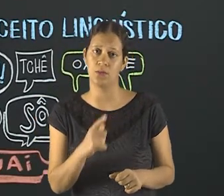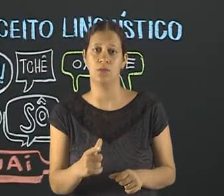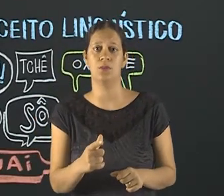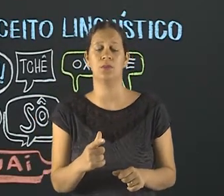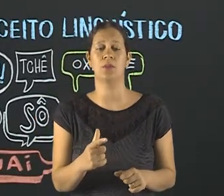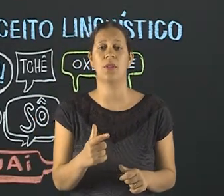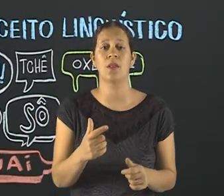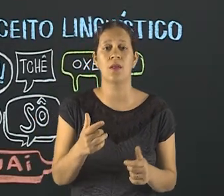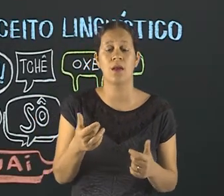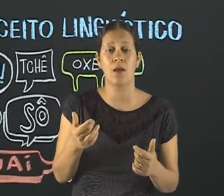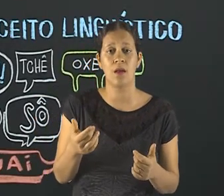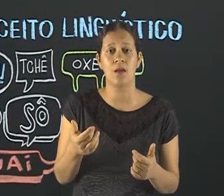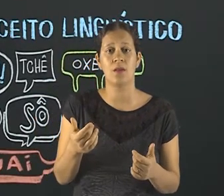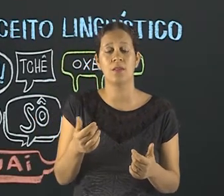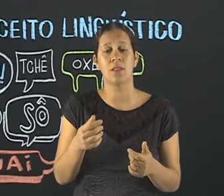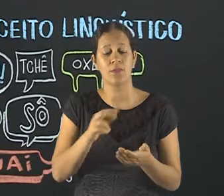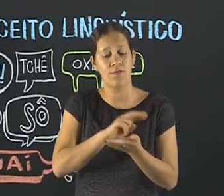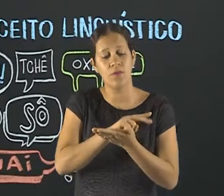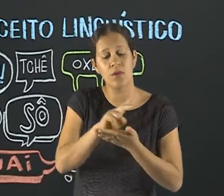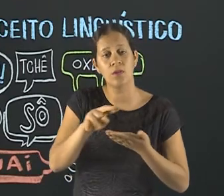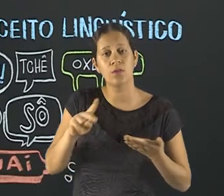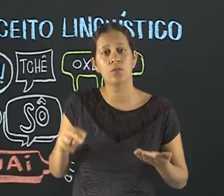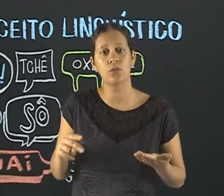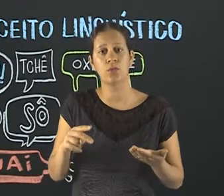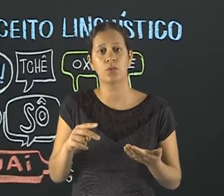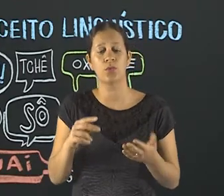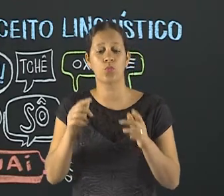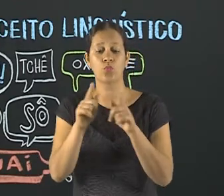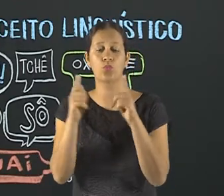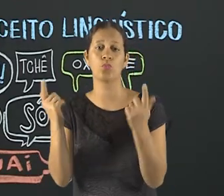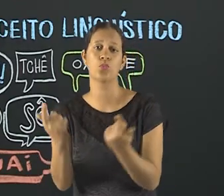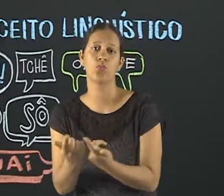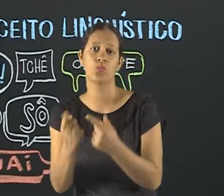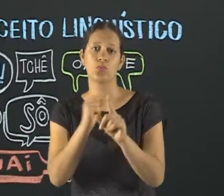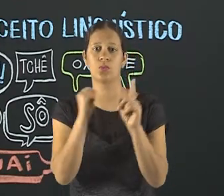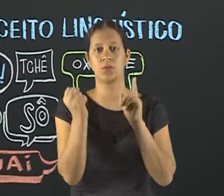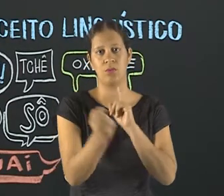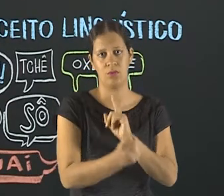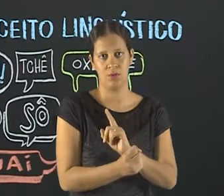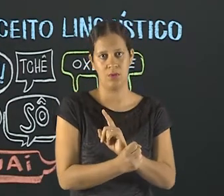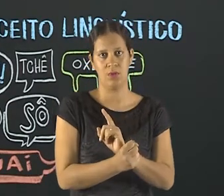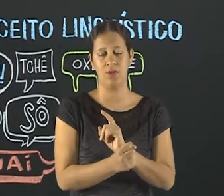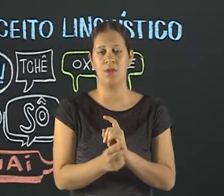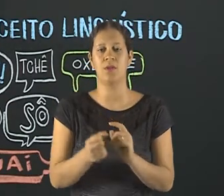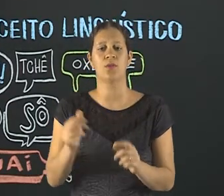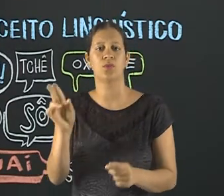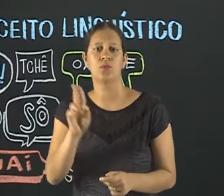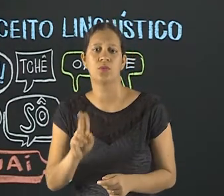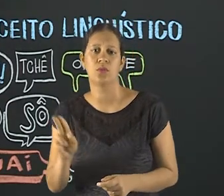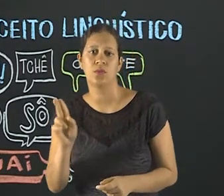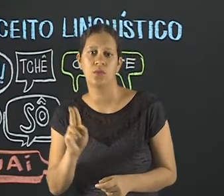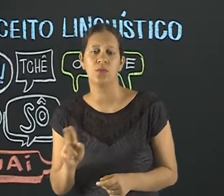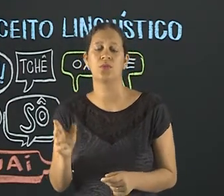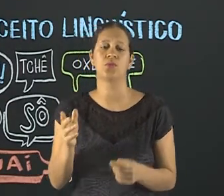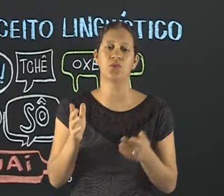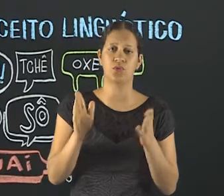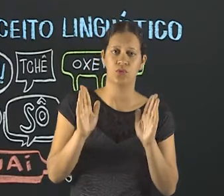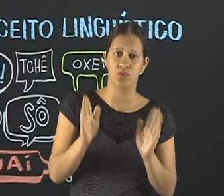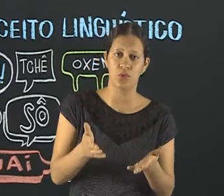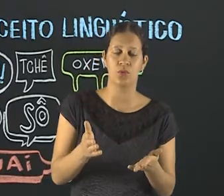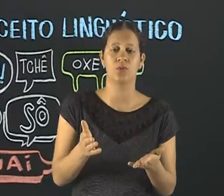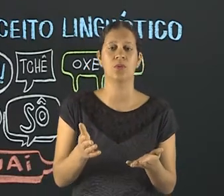também o que a gente chama de socioleto, que é aquela variedade utilizada por um grupo social. Alguns vão até utilizar também o termo